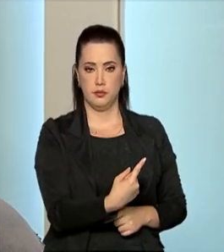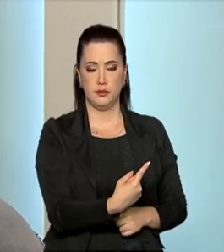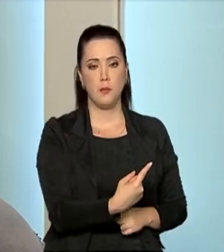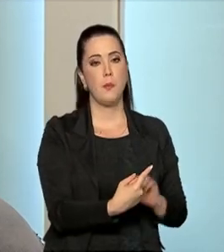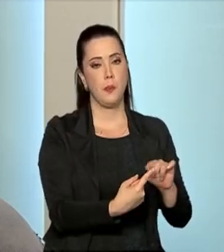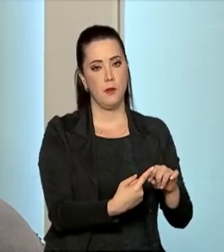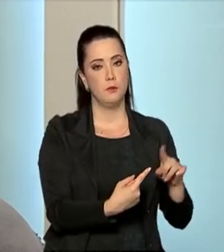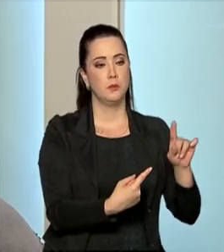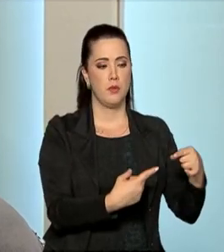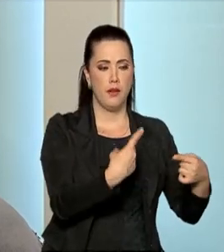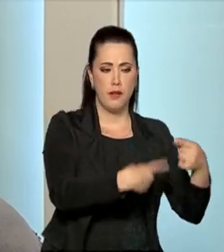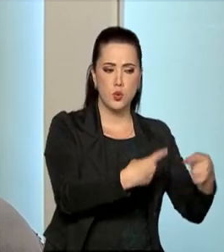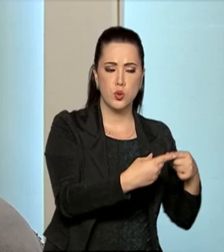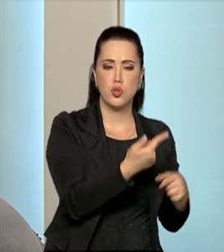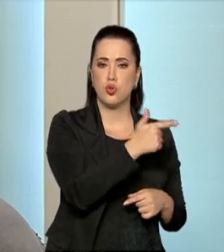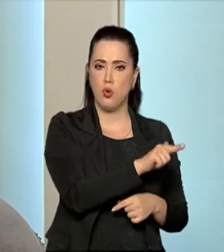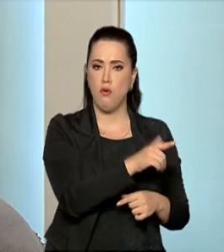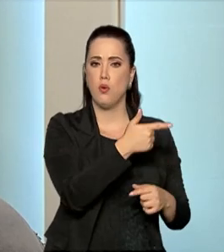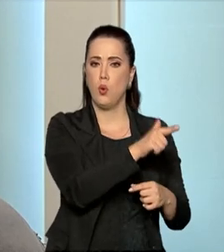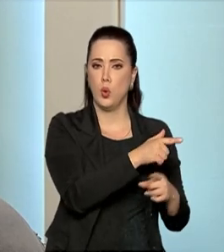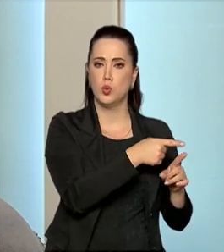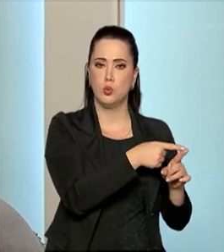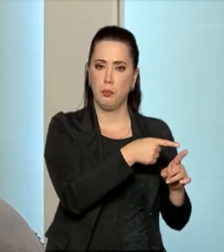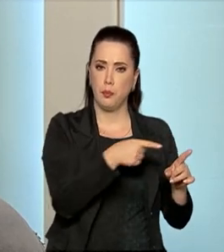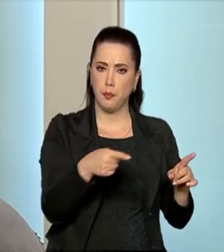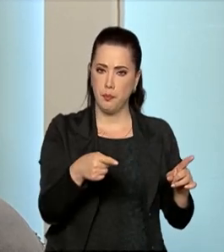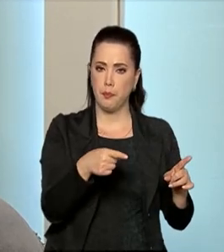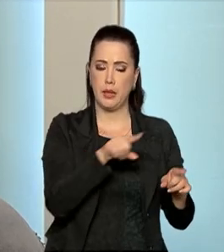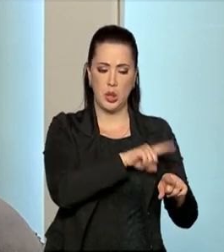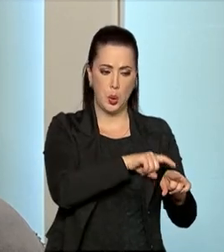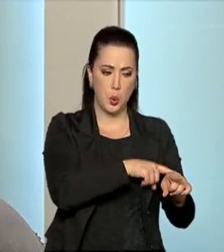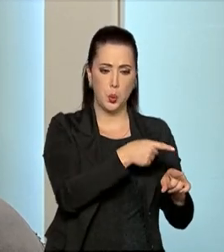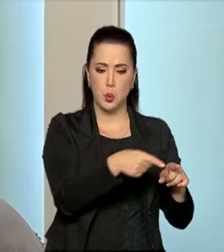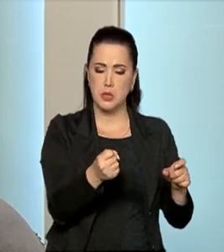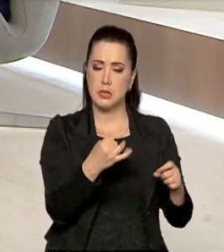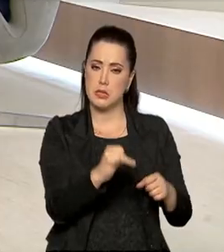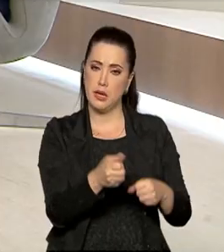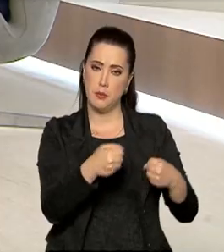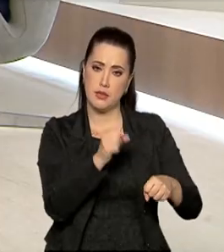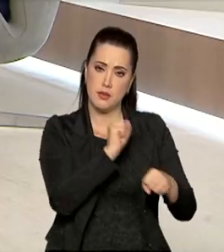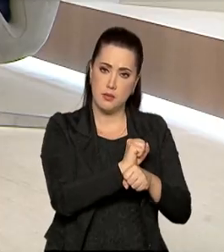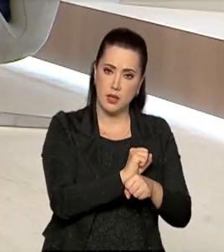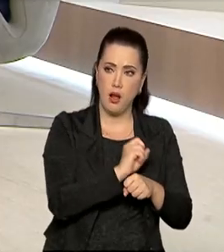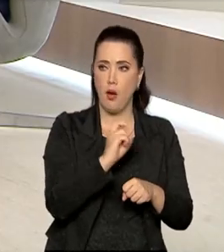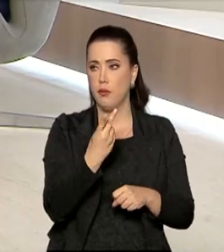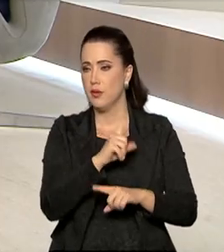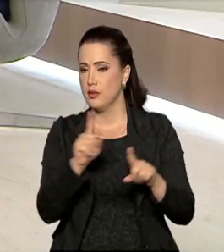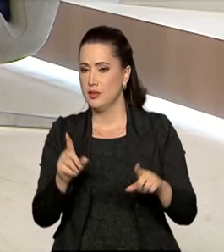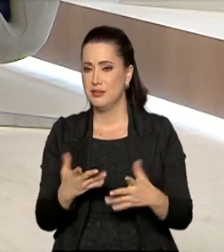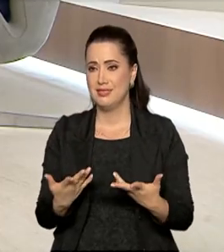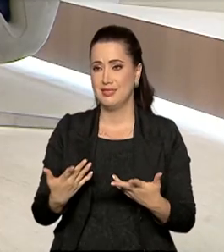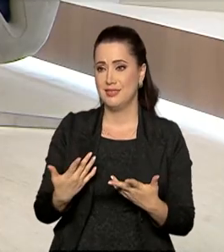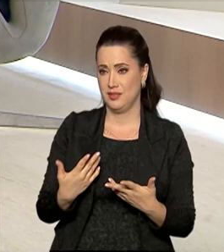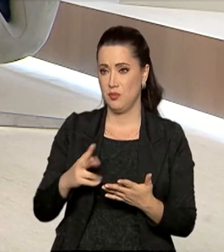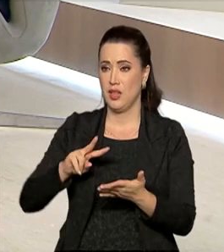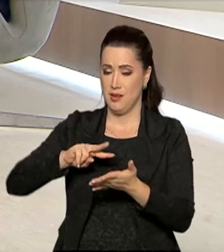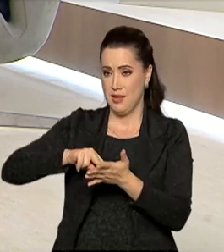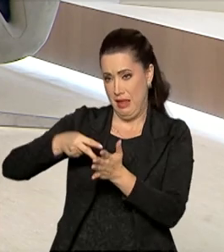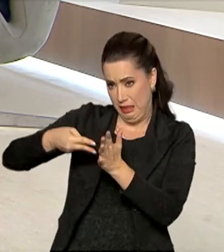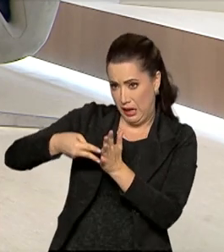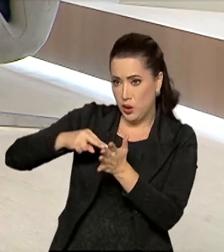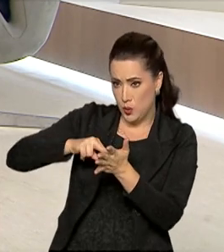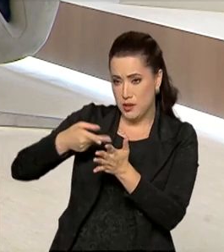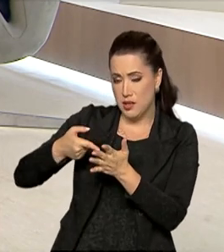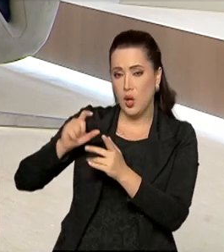3388 e do parecer vinculante 01 da AGU. Traduzindo, são muitas normas. A